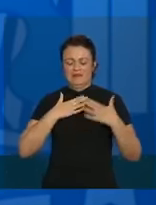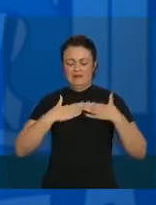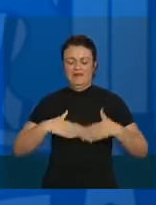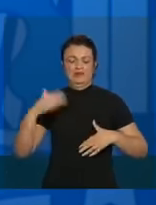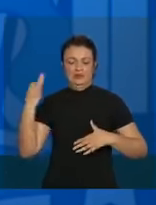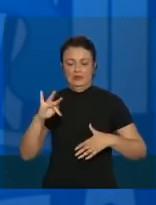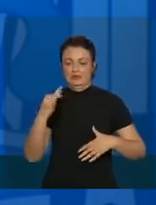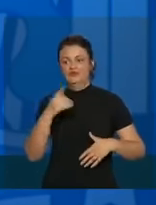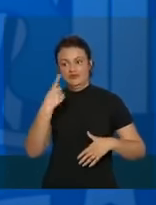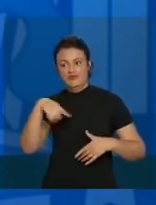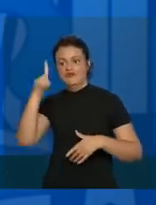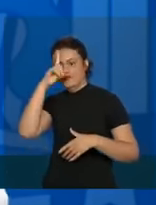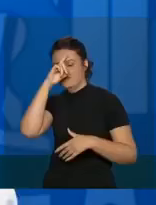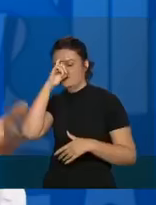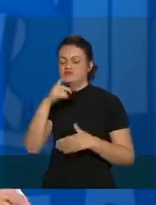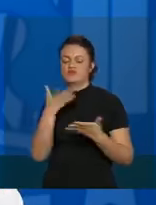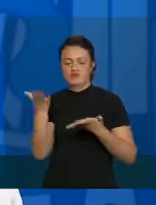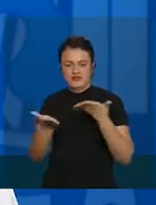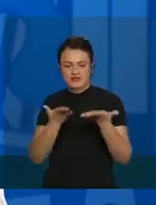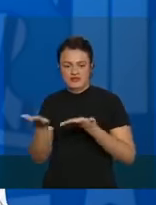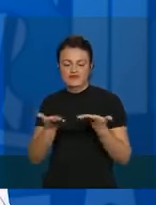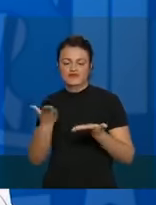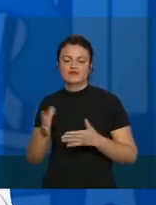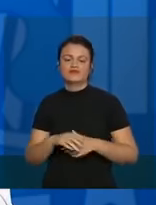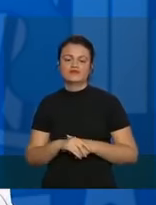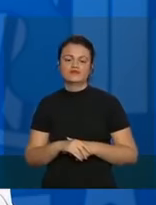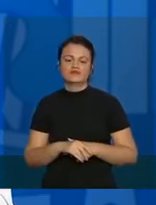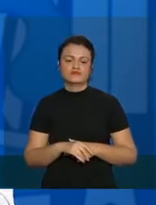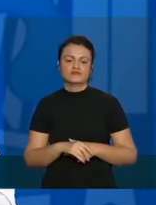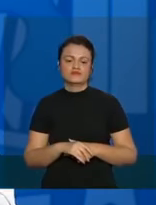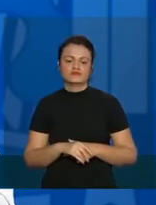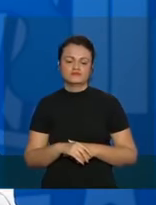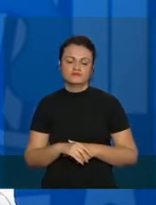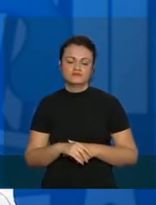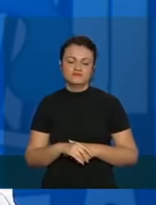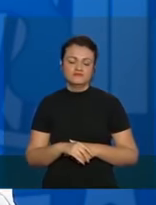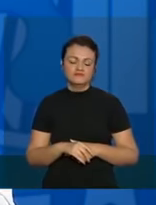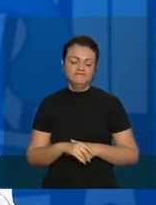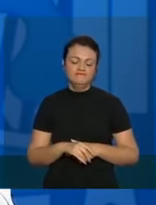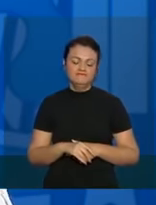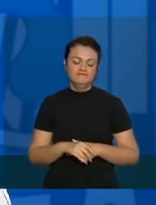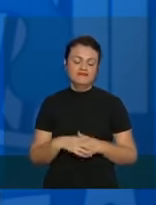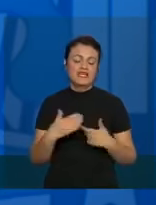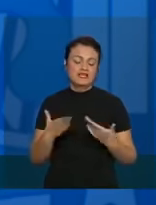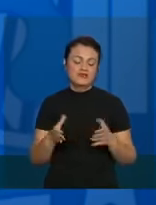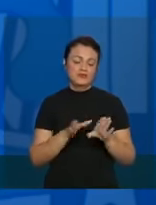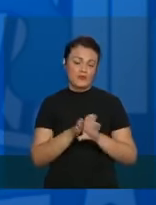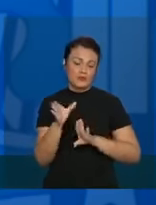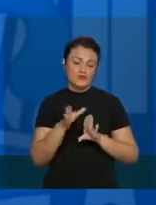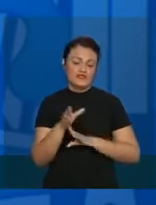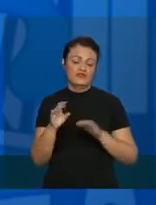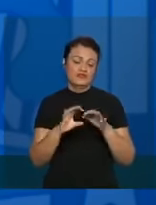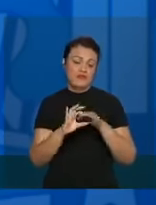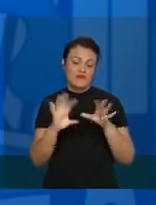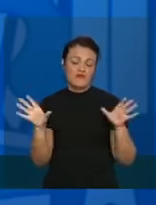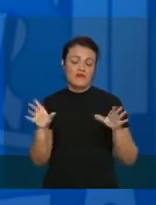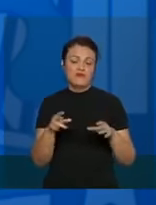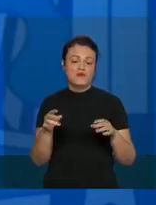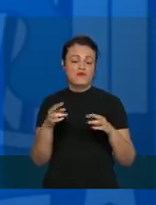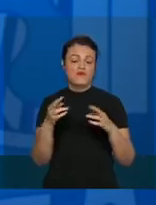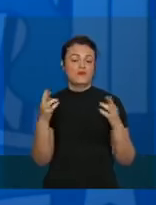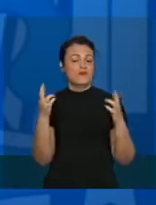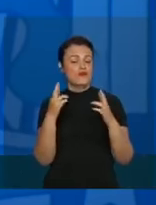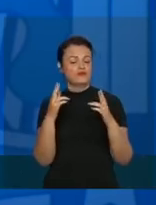infartado, você vai para um hospital tratar esse infarto, essa cloroquina. Isso o Conselho deixou para relacionamento médico